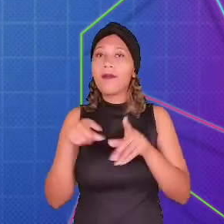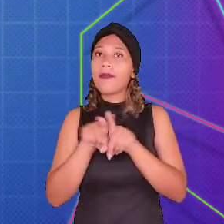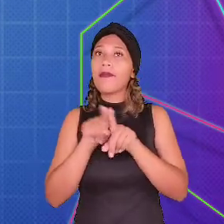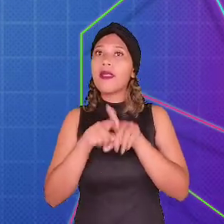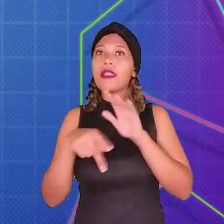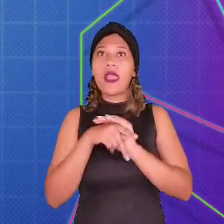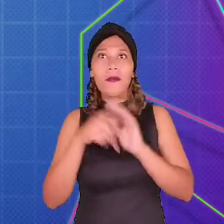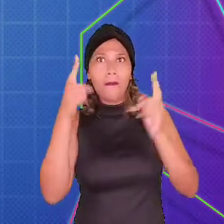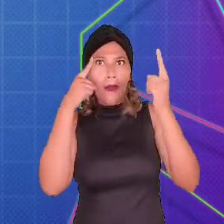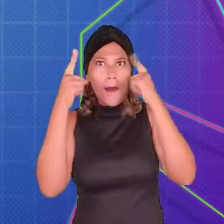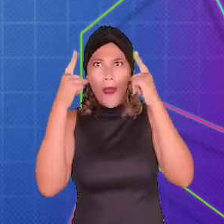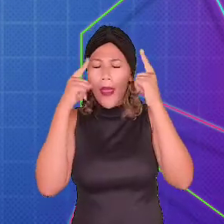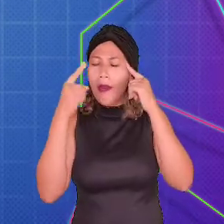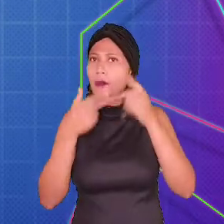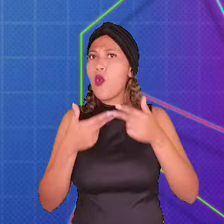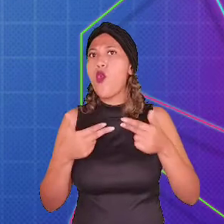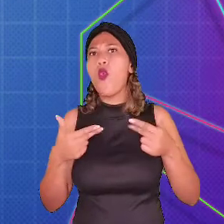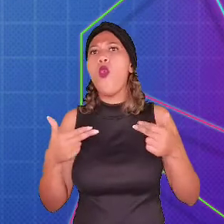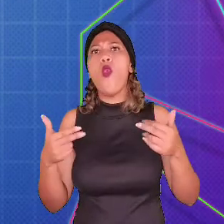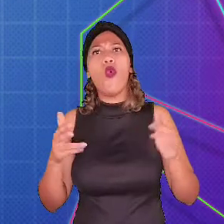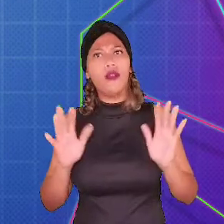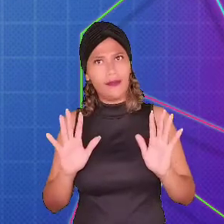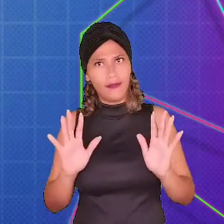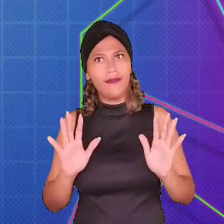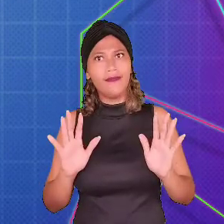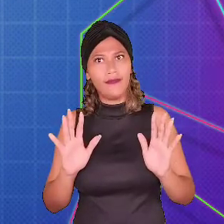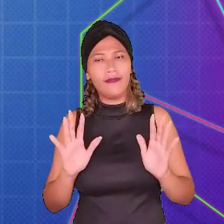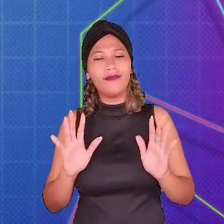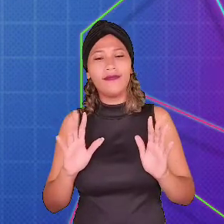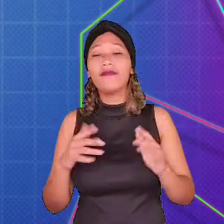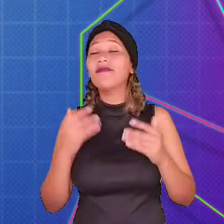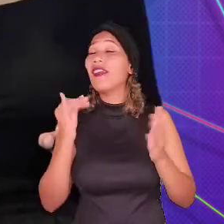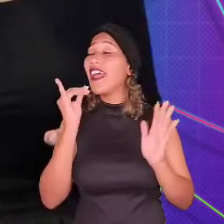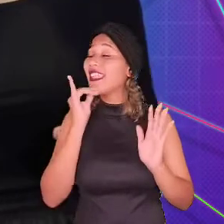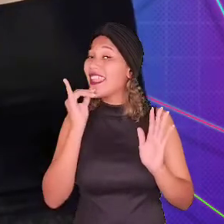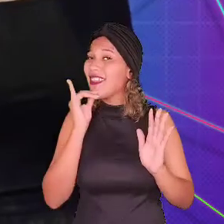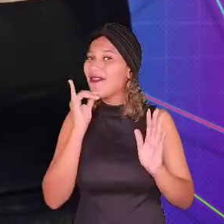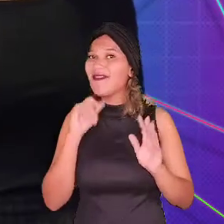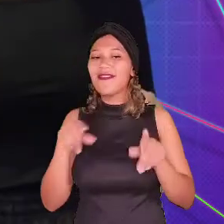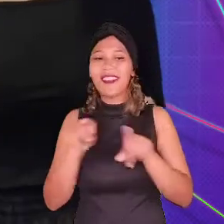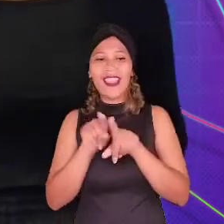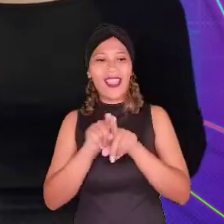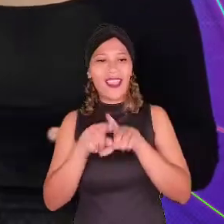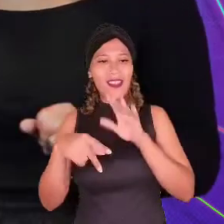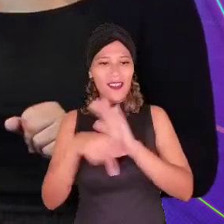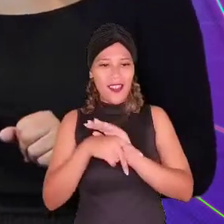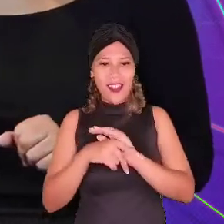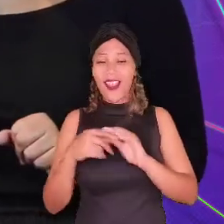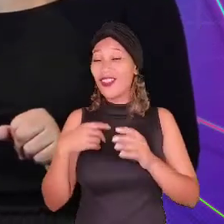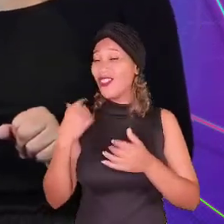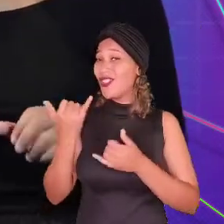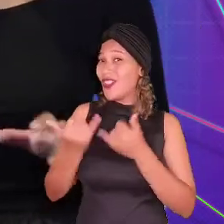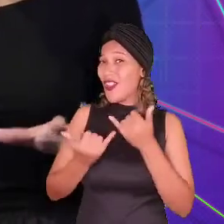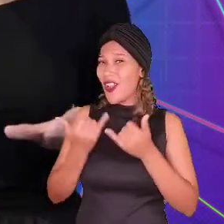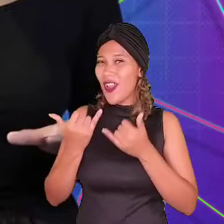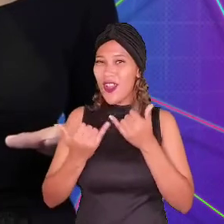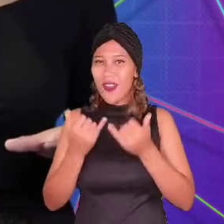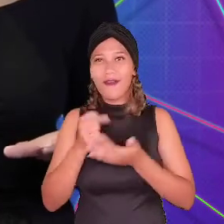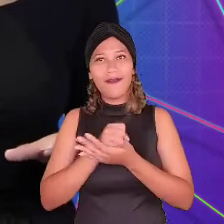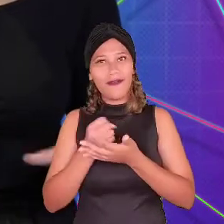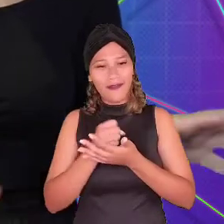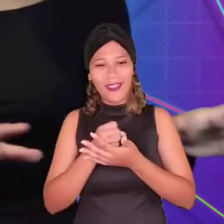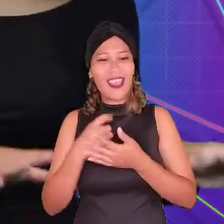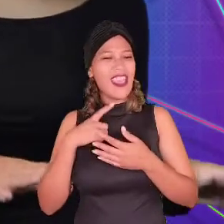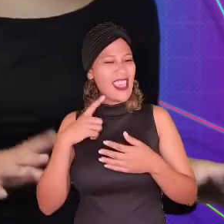games também ocupam a cabeça de muitos artistas. Vamos ver alguns exemplos? Minotauro vs Pac-Man, de Andrei